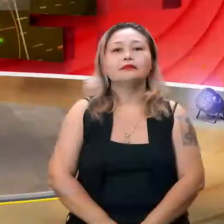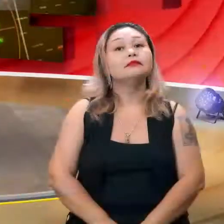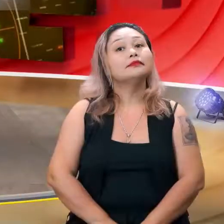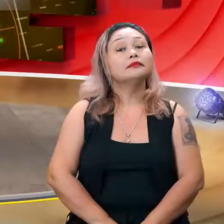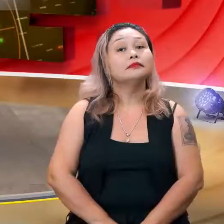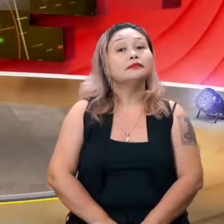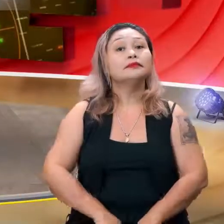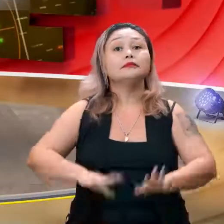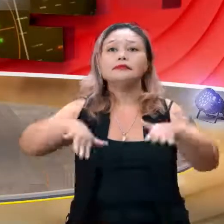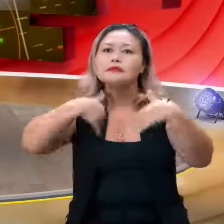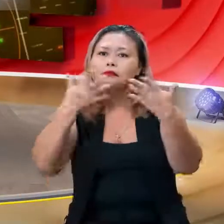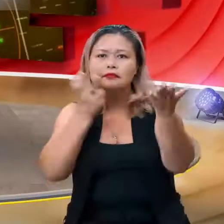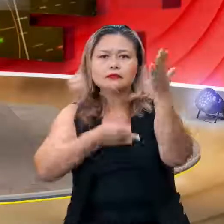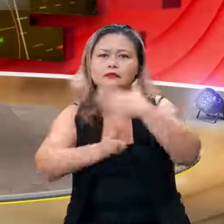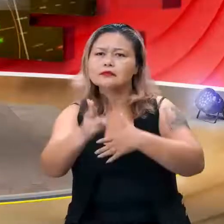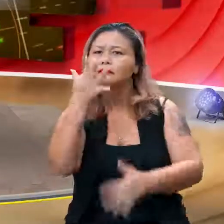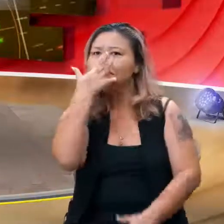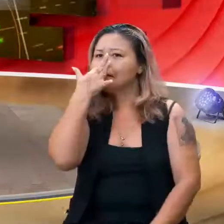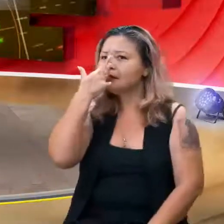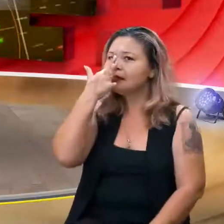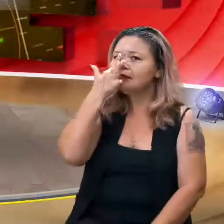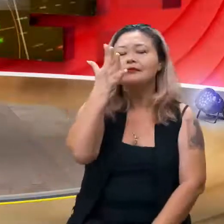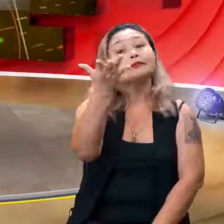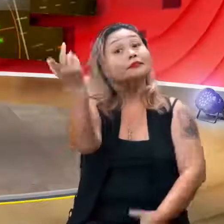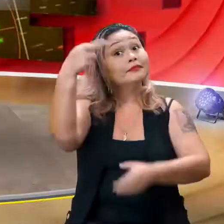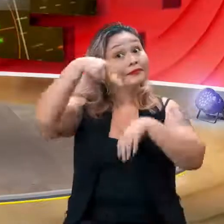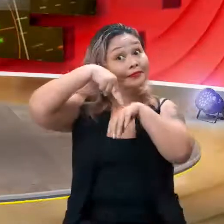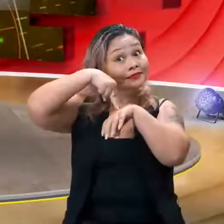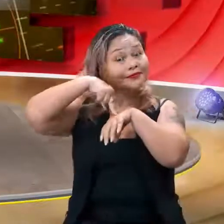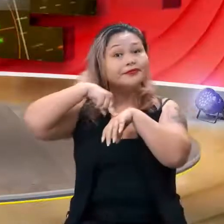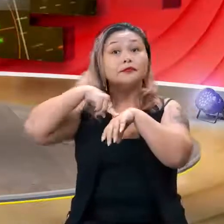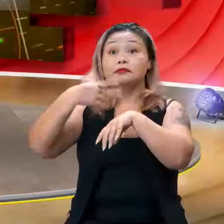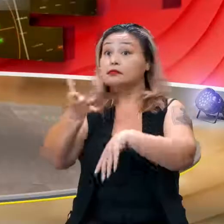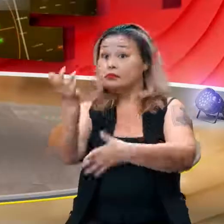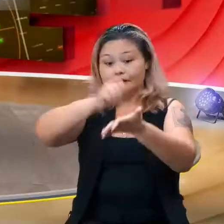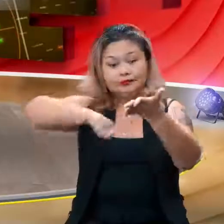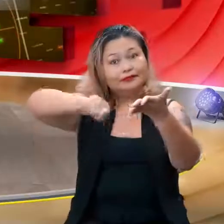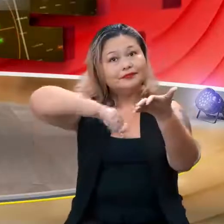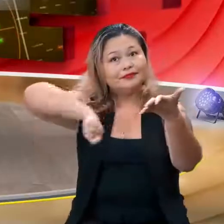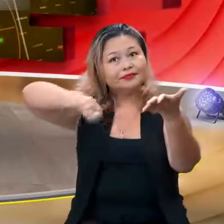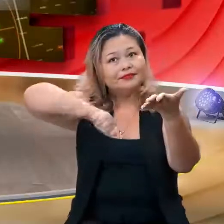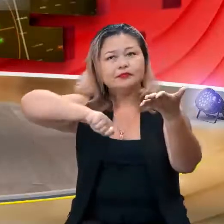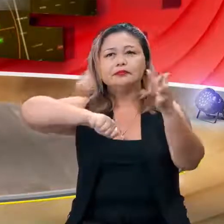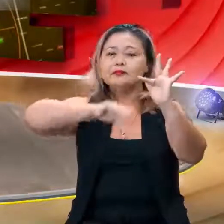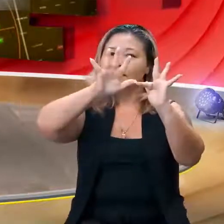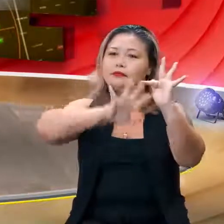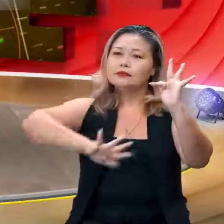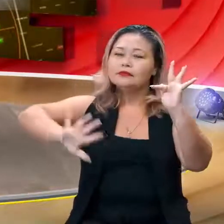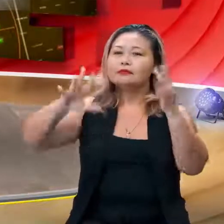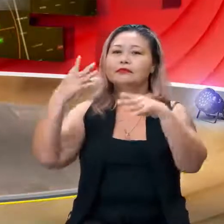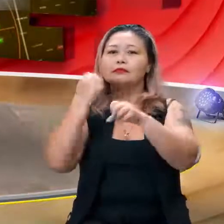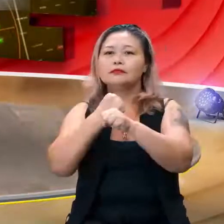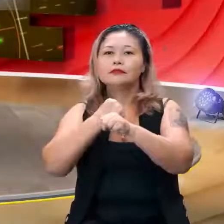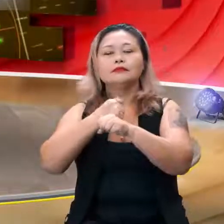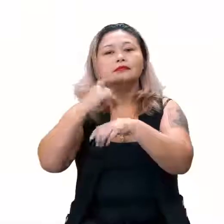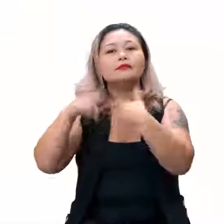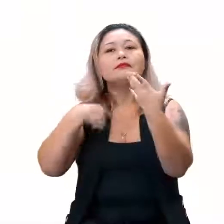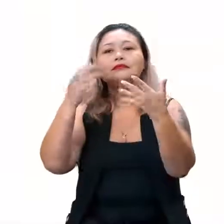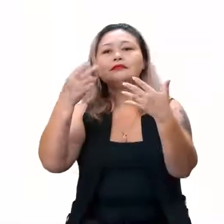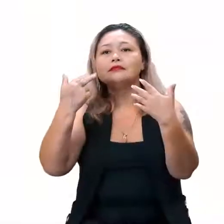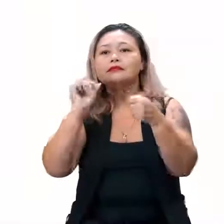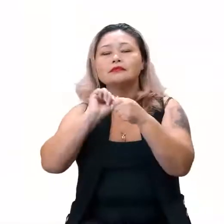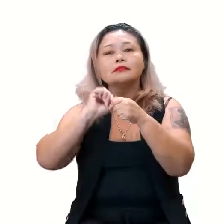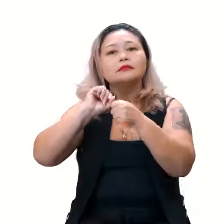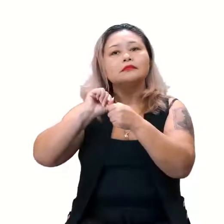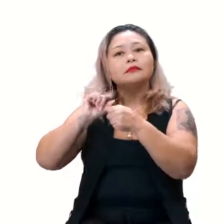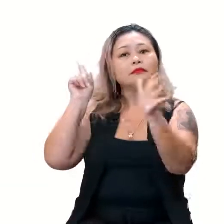E aí, continue assistindo, né? Estamos de volta. Vamos corrigir. construir gráficos e calcular zeros. Vamos lá, então. Vamos na